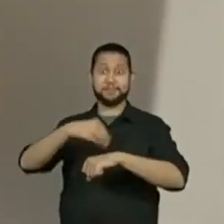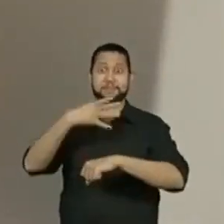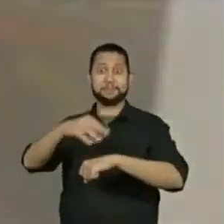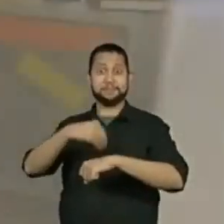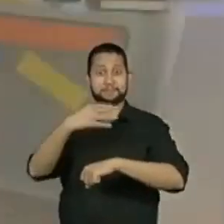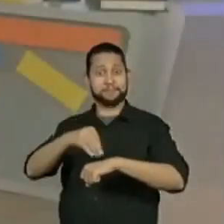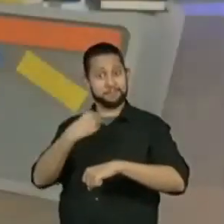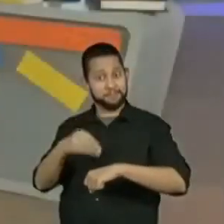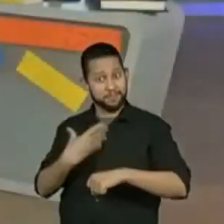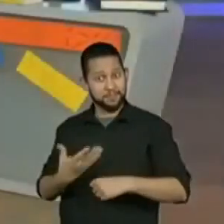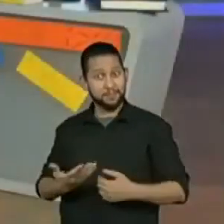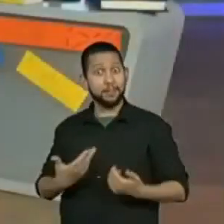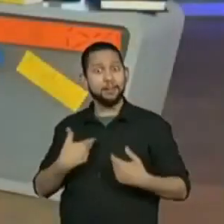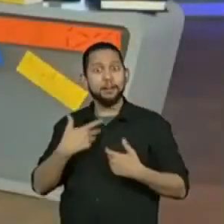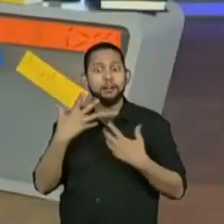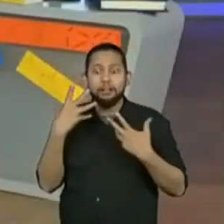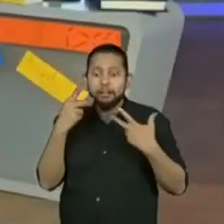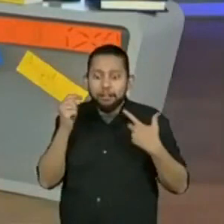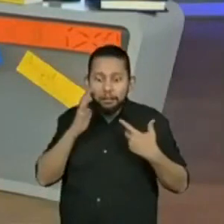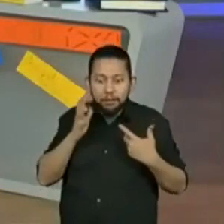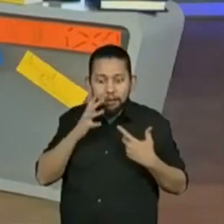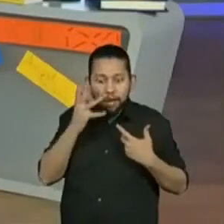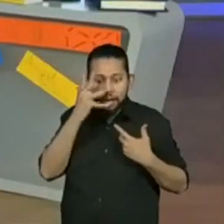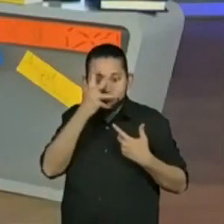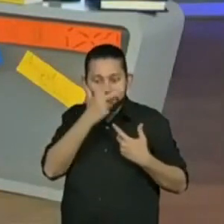colocaram umas coisas bem legais.